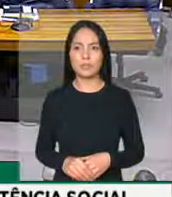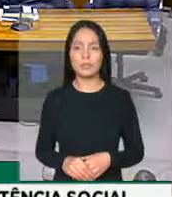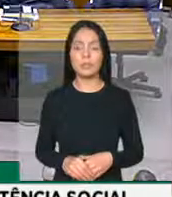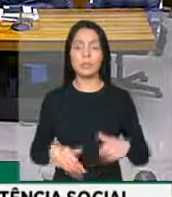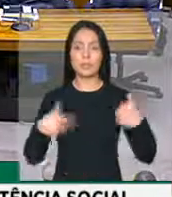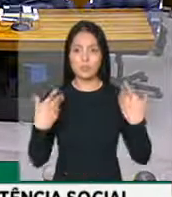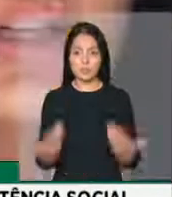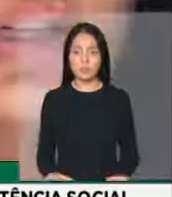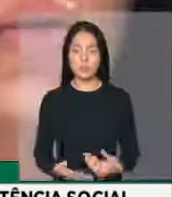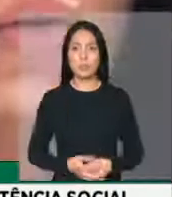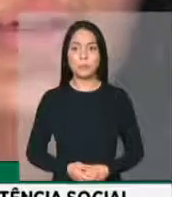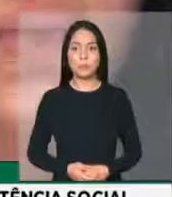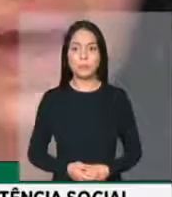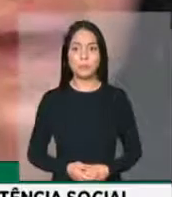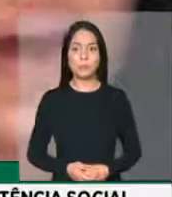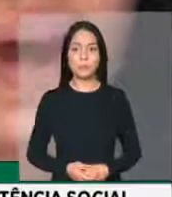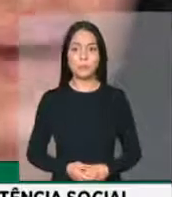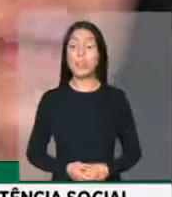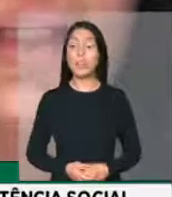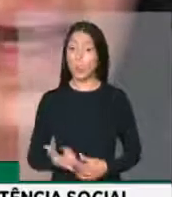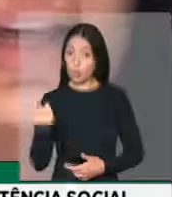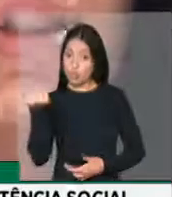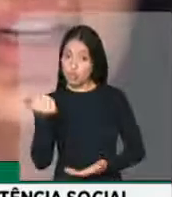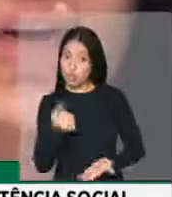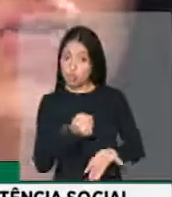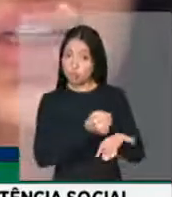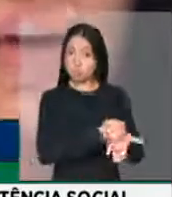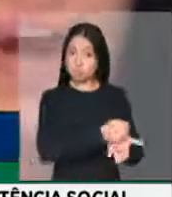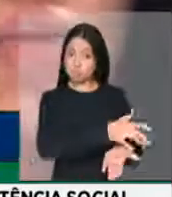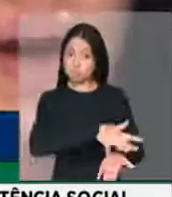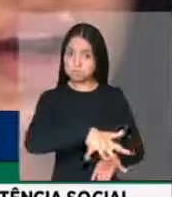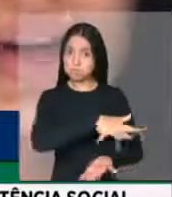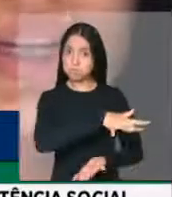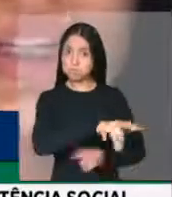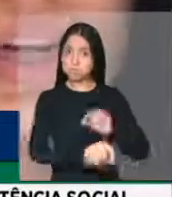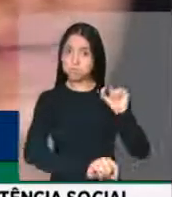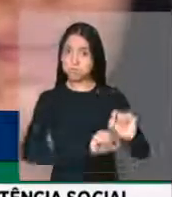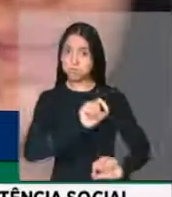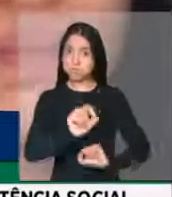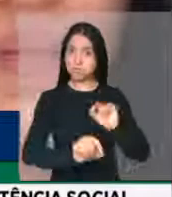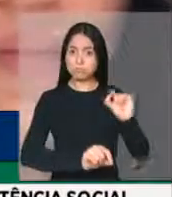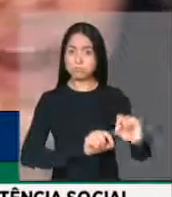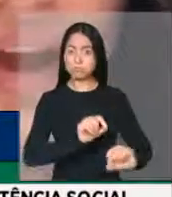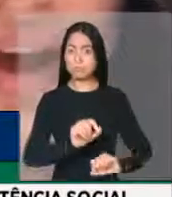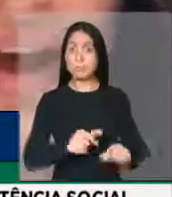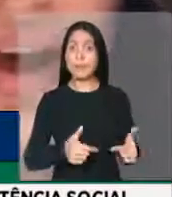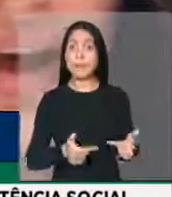Ressalte-se que a realocação desses recursos também mantém a destinação exclusivamente para a realização